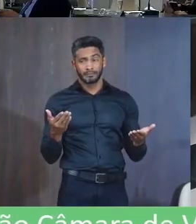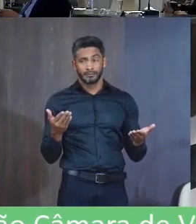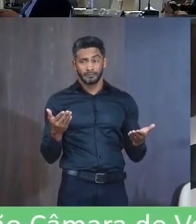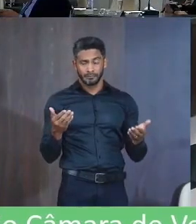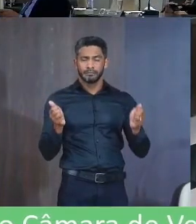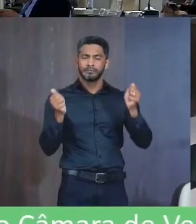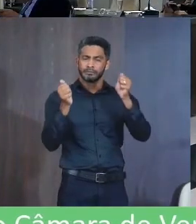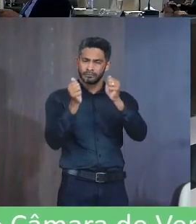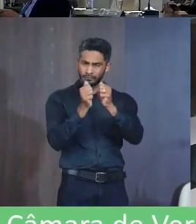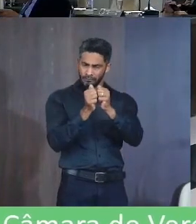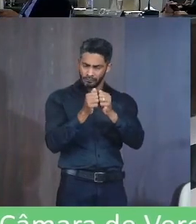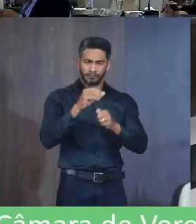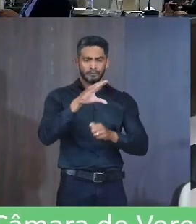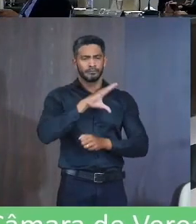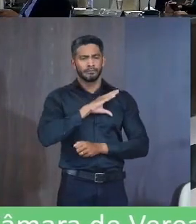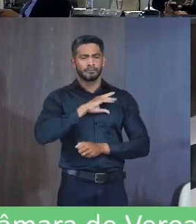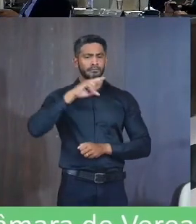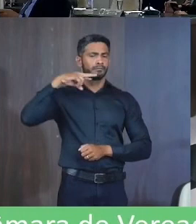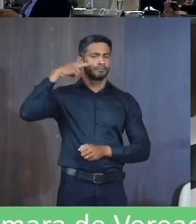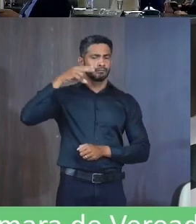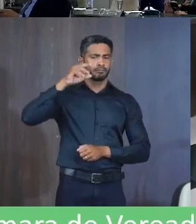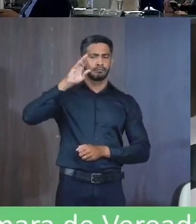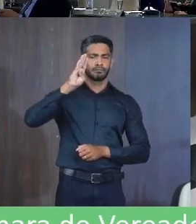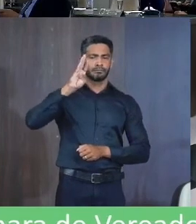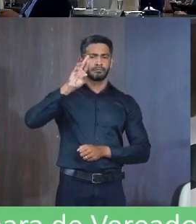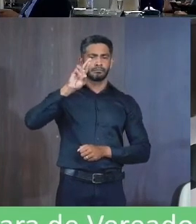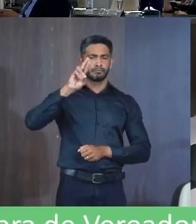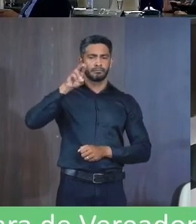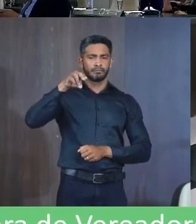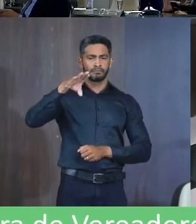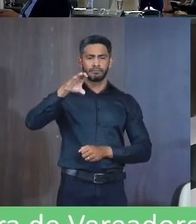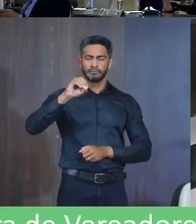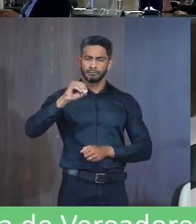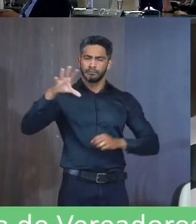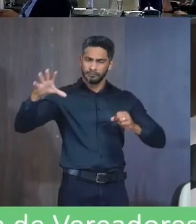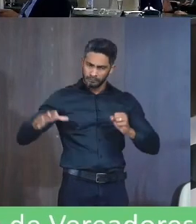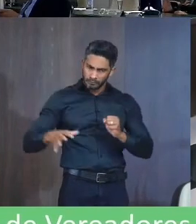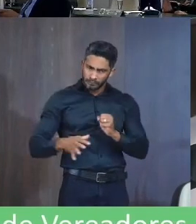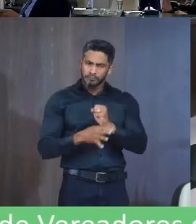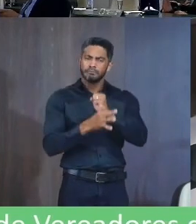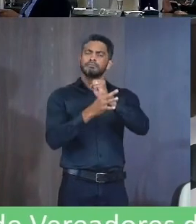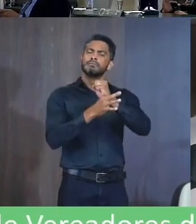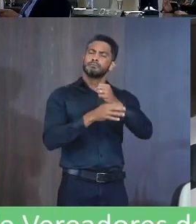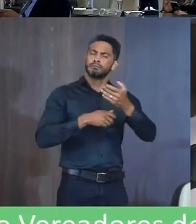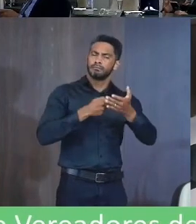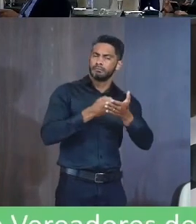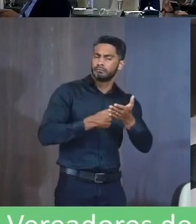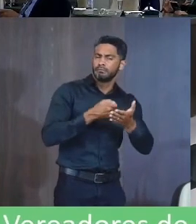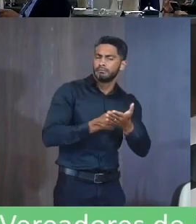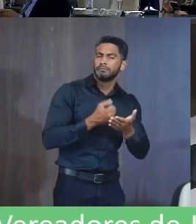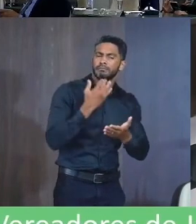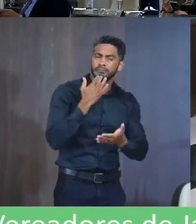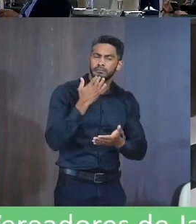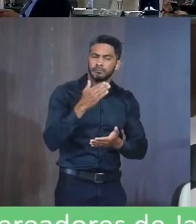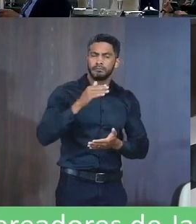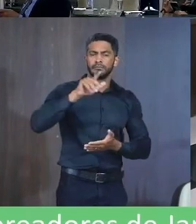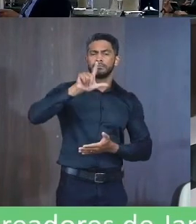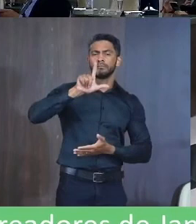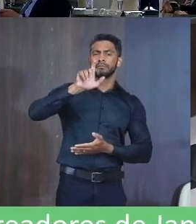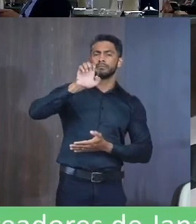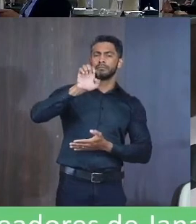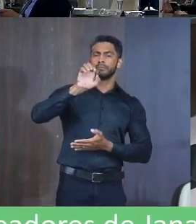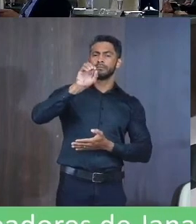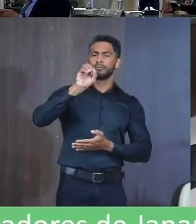Junto ao Colega vereador Bruno Reforçar Esse pedido Para o Leonardo Olha